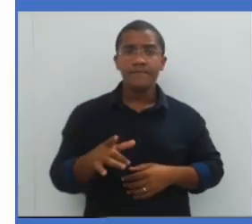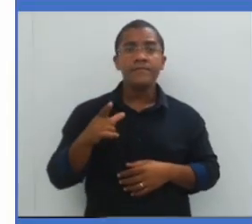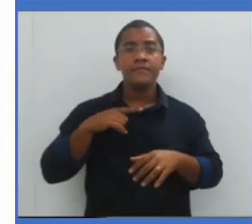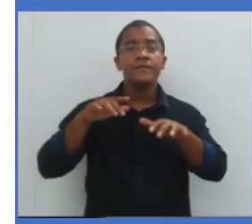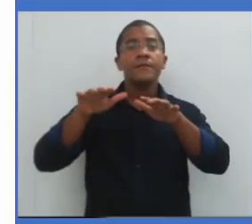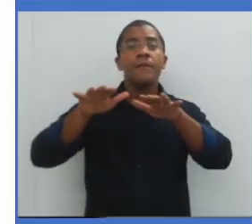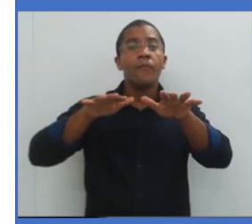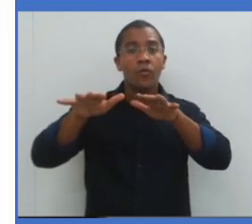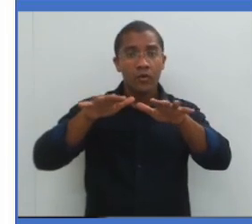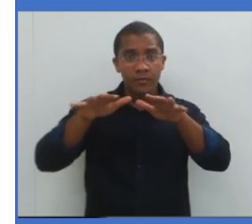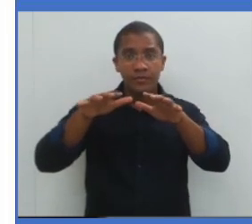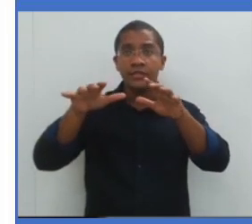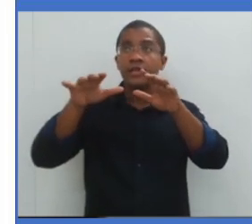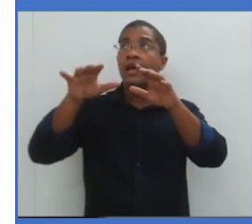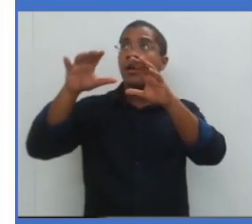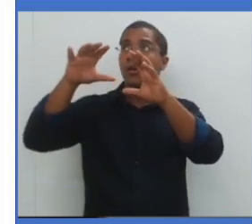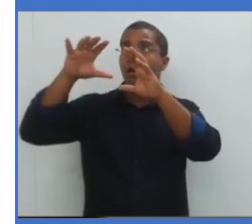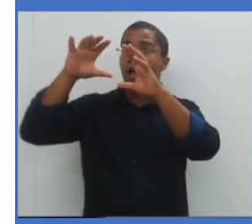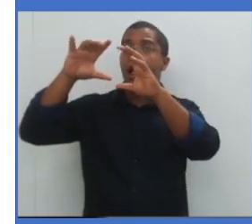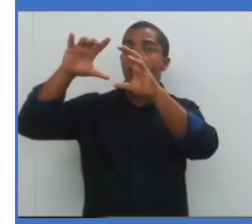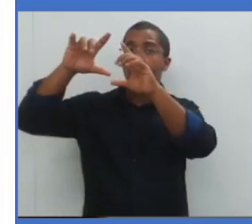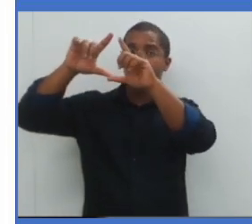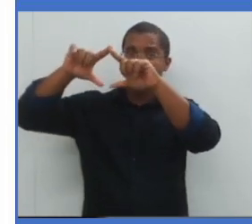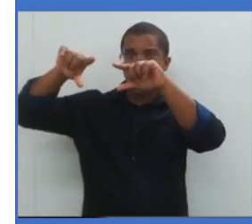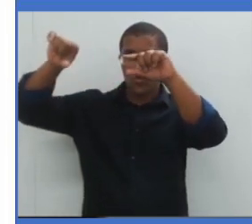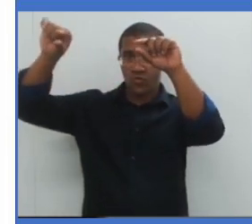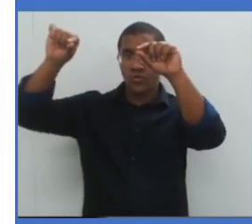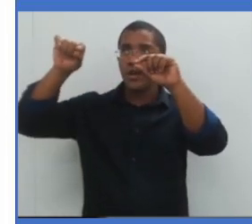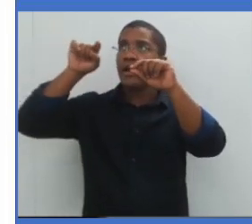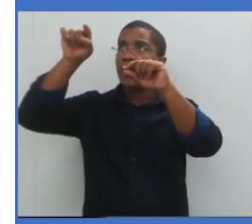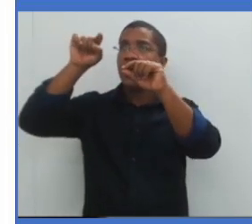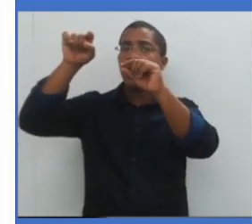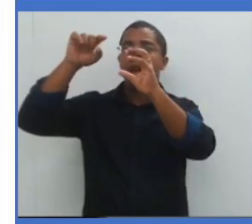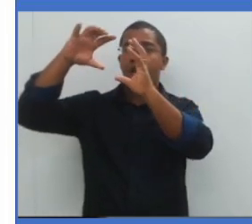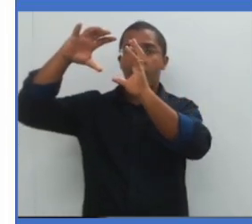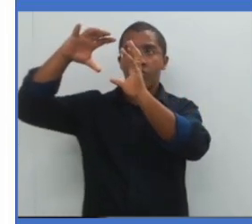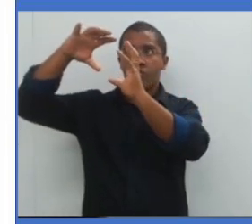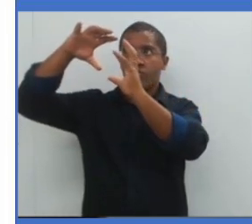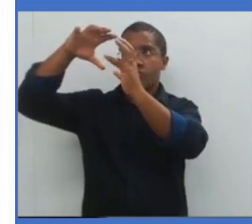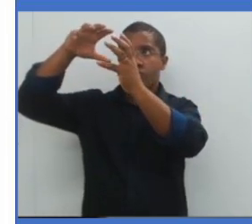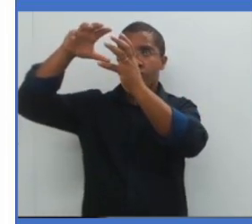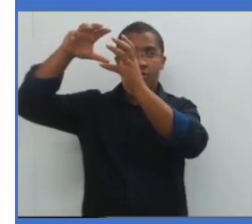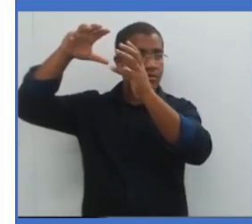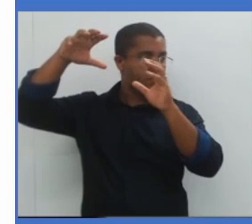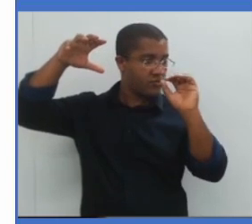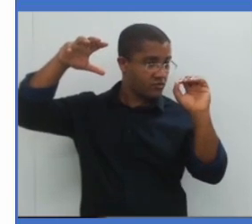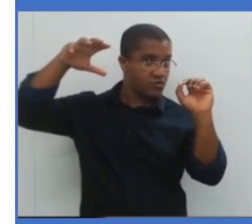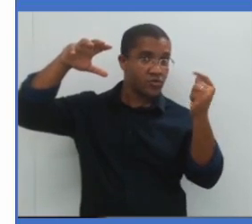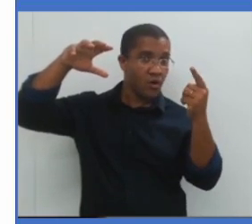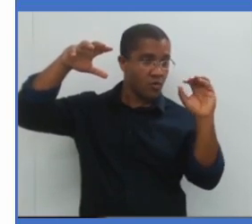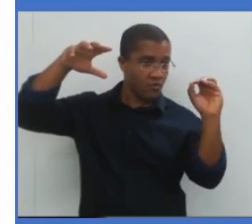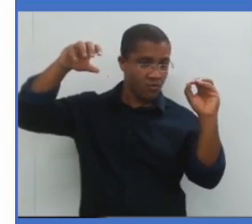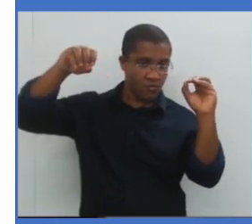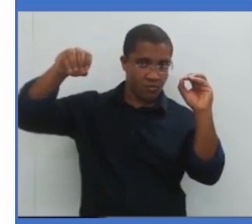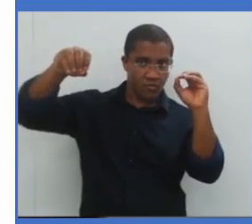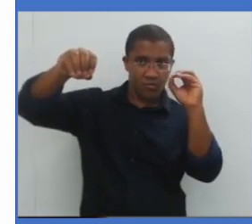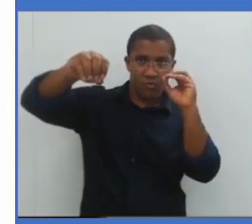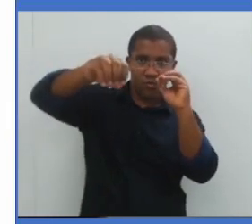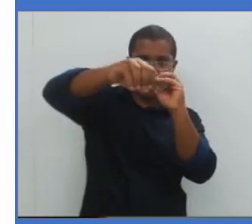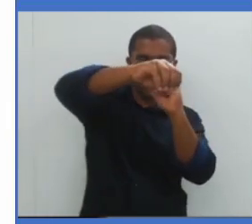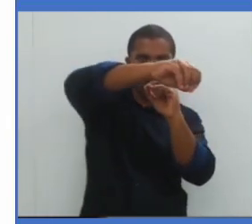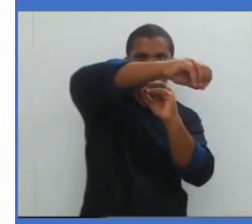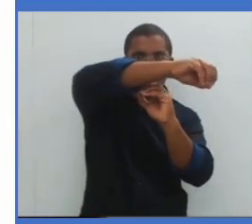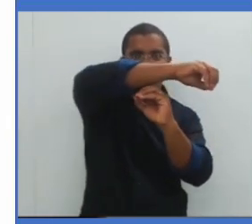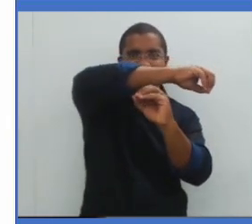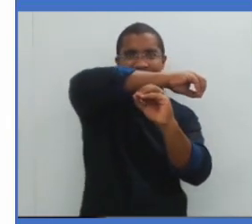É um movimento que a lua faz em torno de quem? Do Sol. Olha